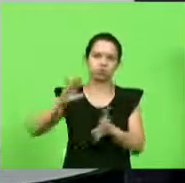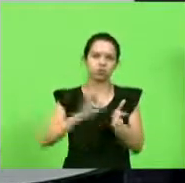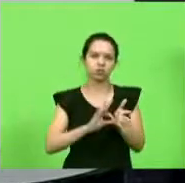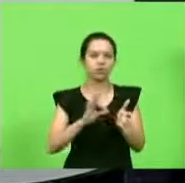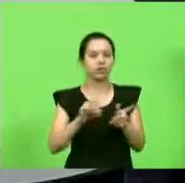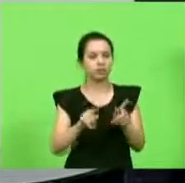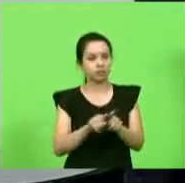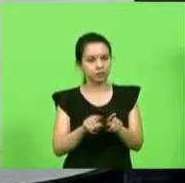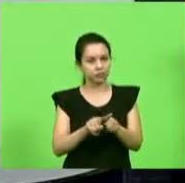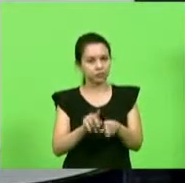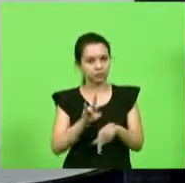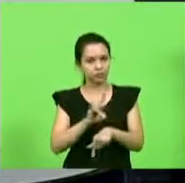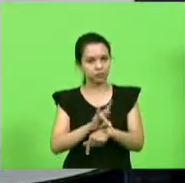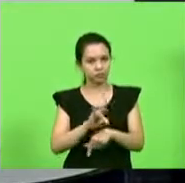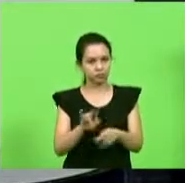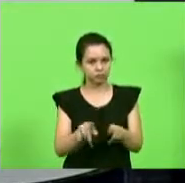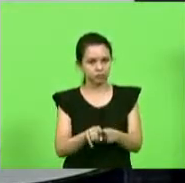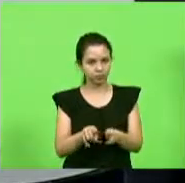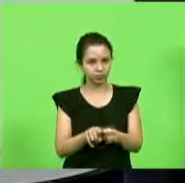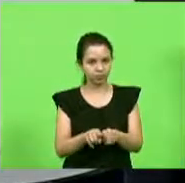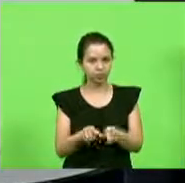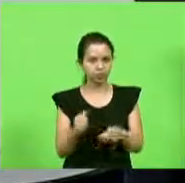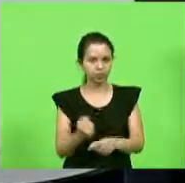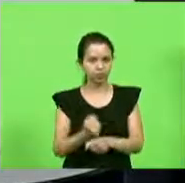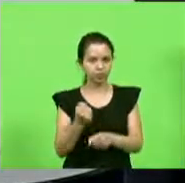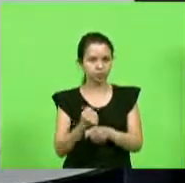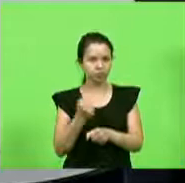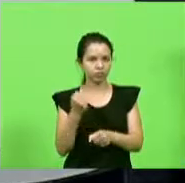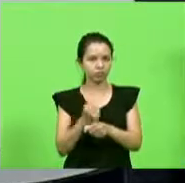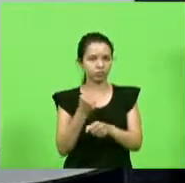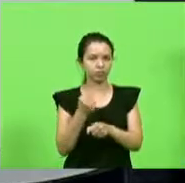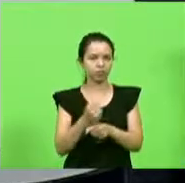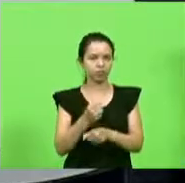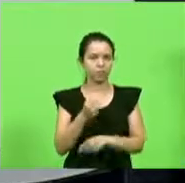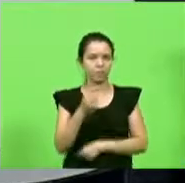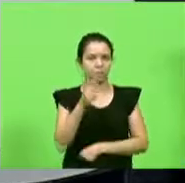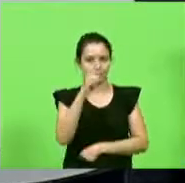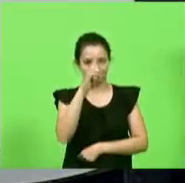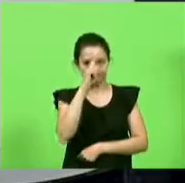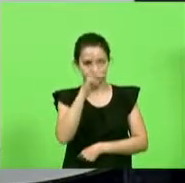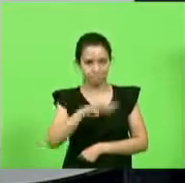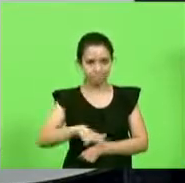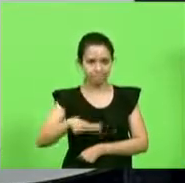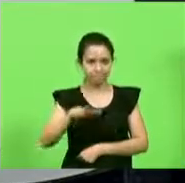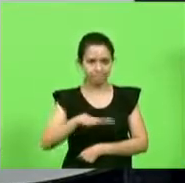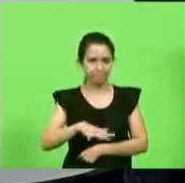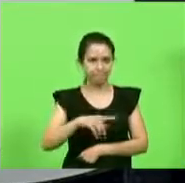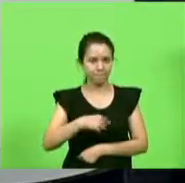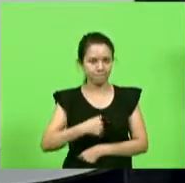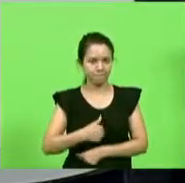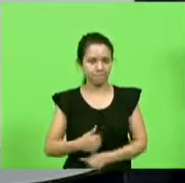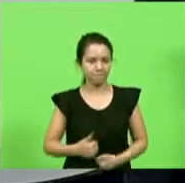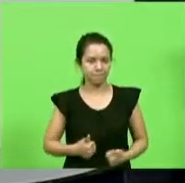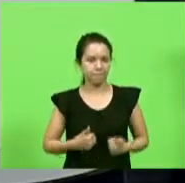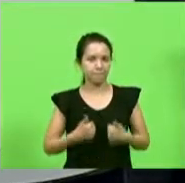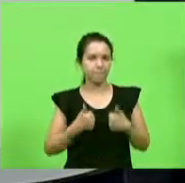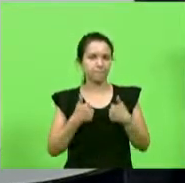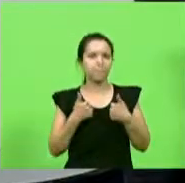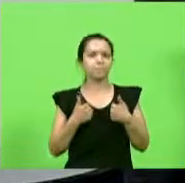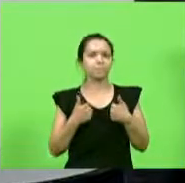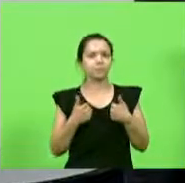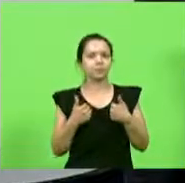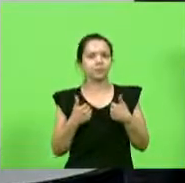também se tornou com a construção do hospital regional que eu tenho o orgulho de enquanto cidadão